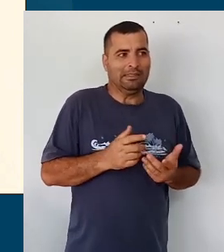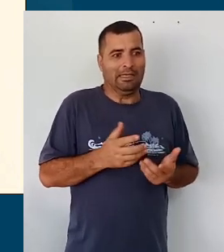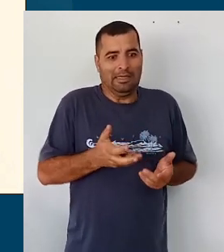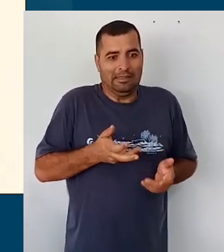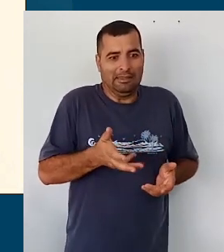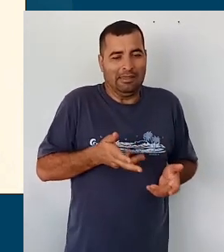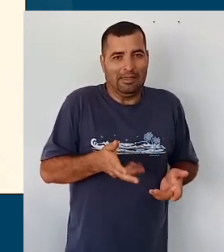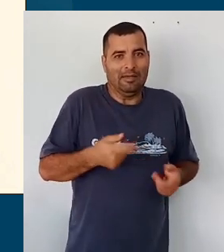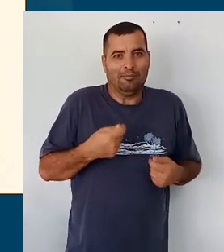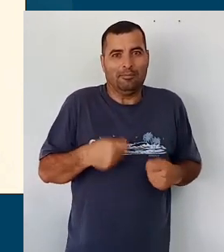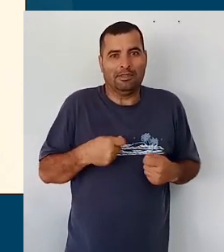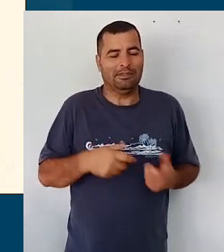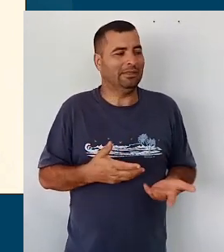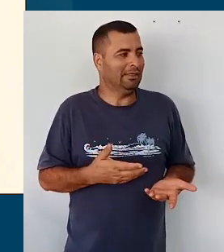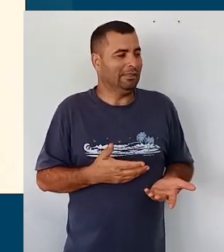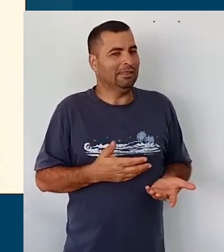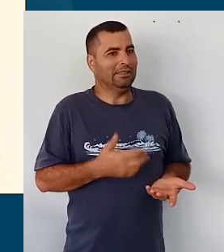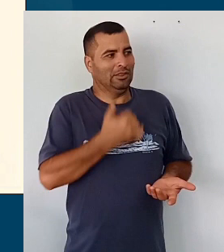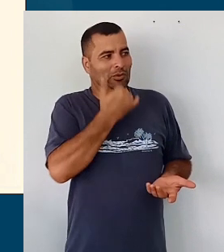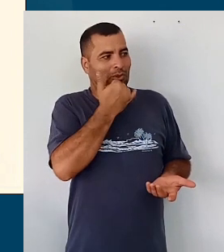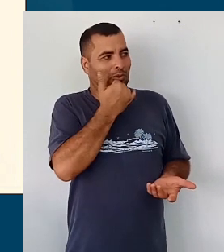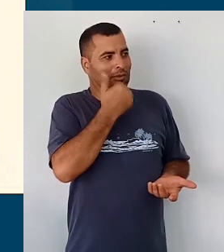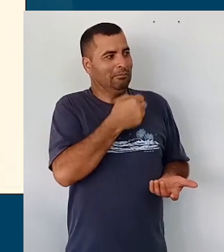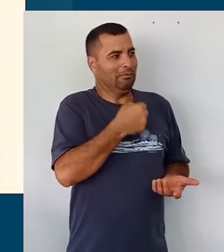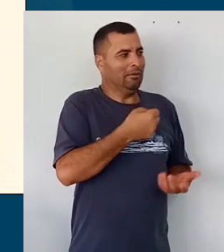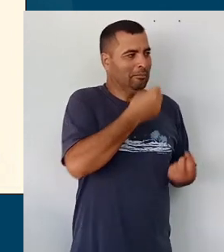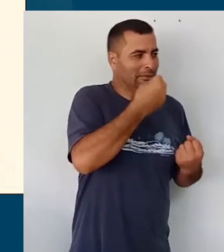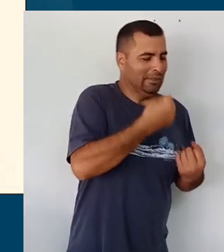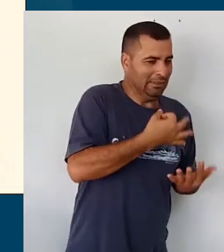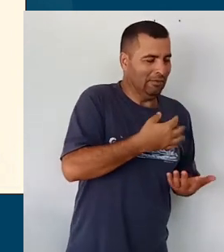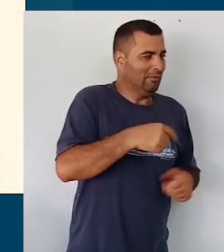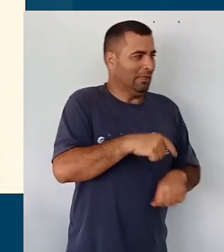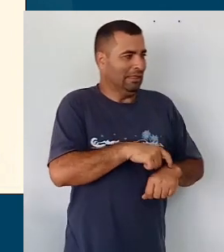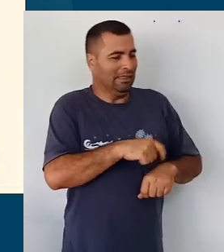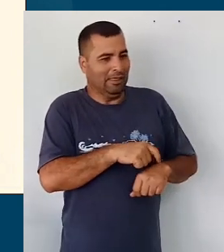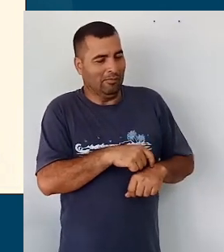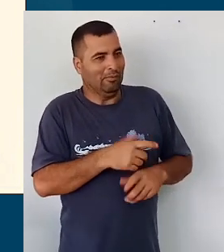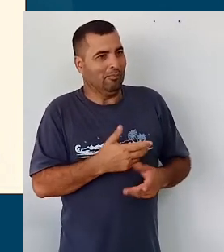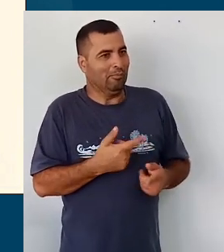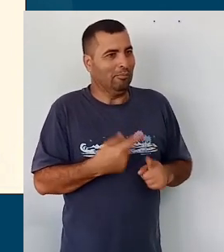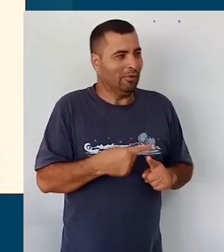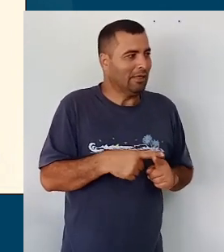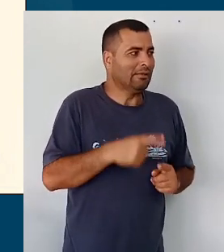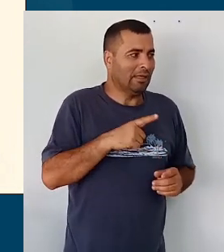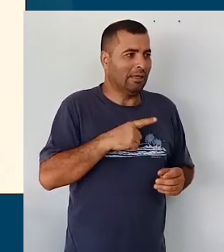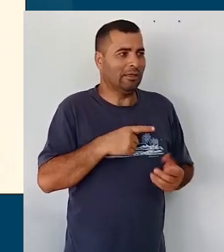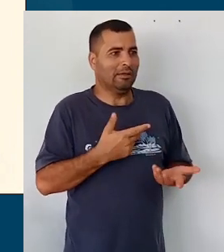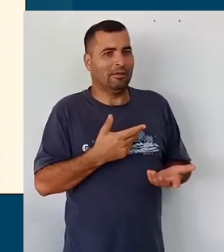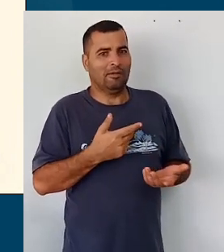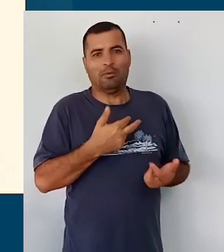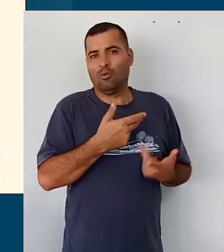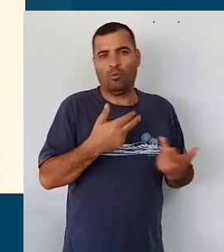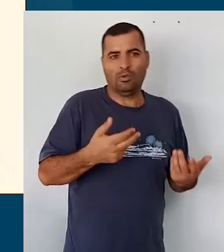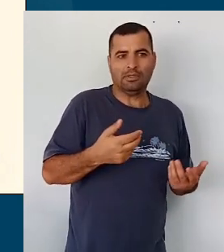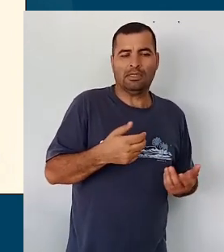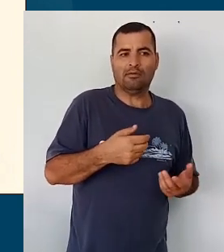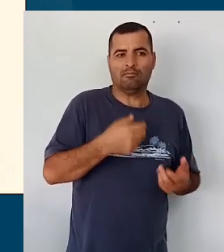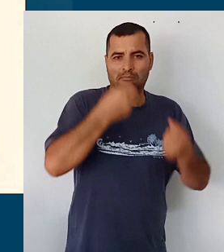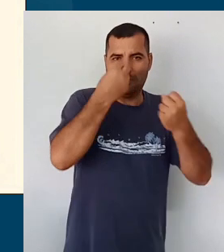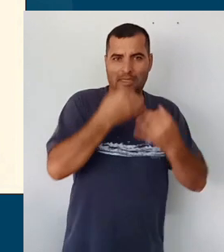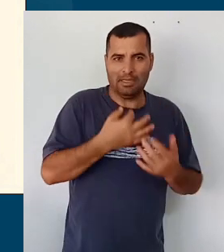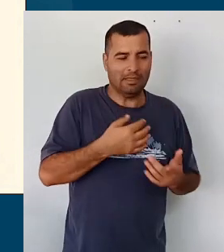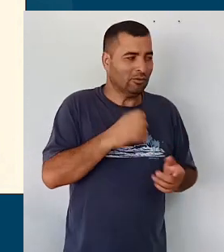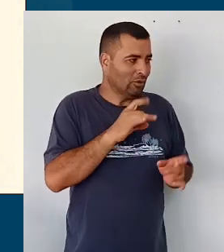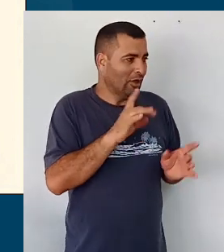pouquinho, sem prejuízo da sua apresentação, para dar tempo de, pelo menos, algumas questões apresentadas pela rede. Então,